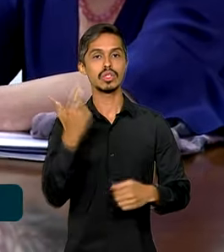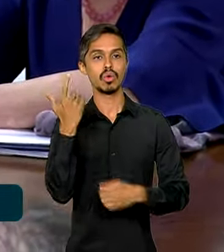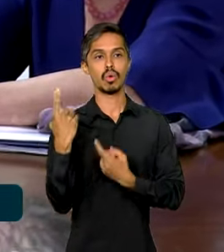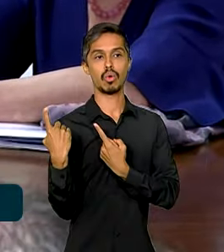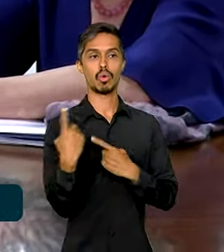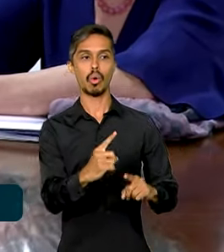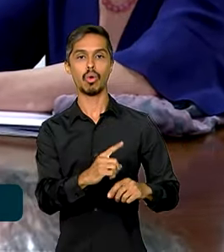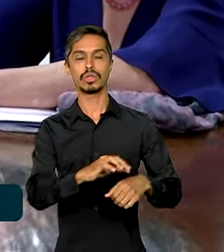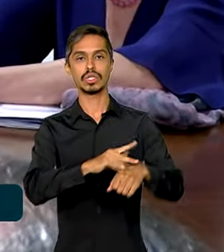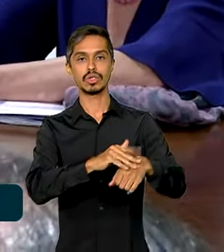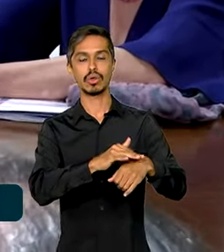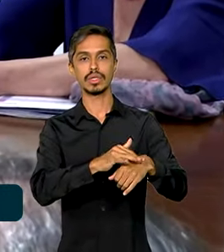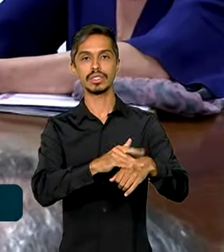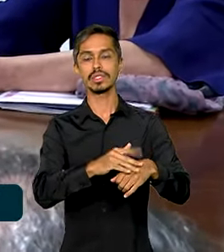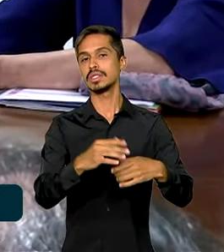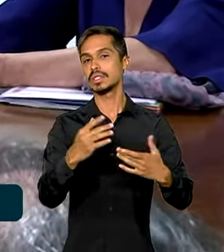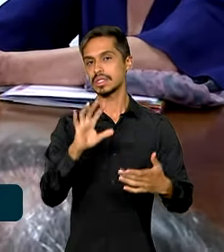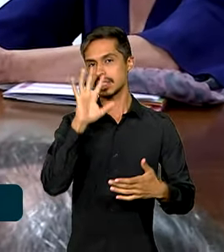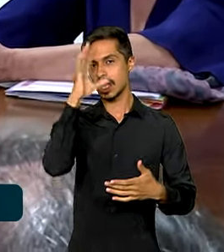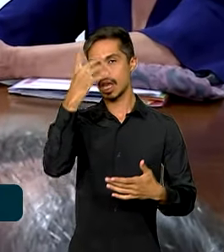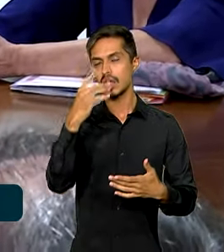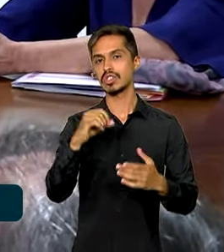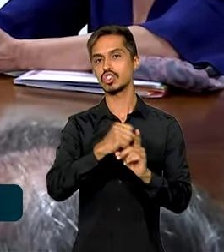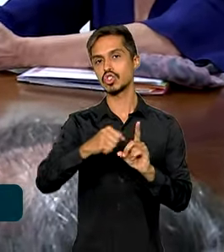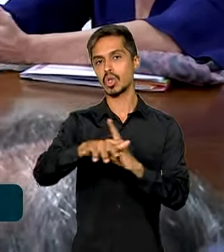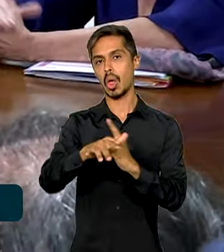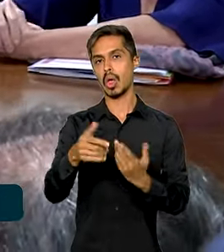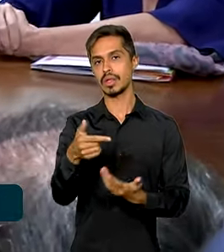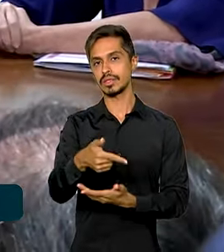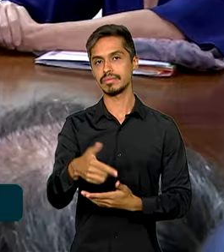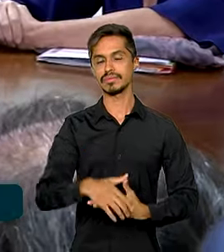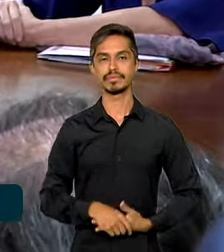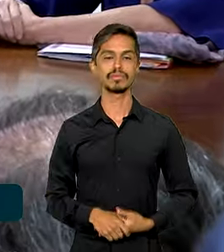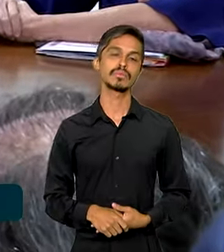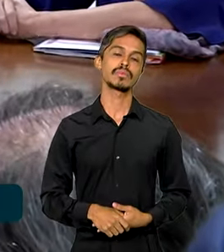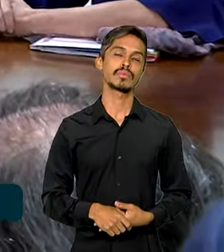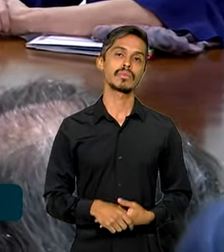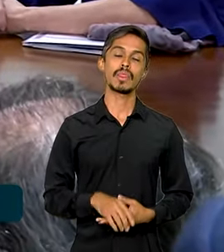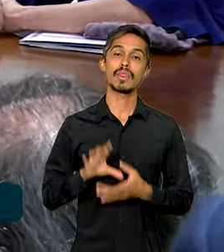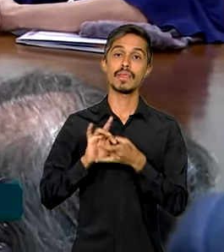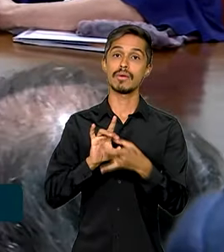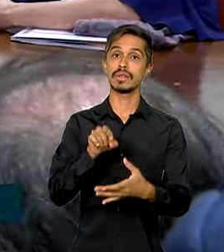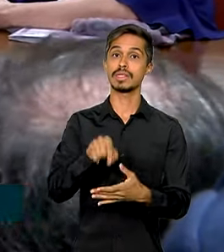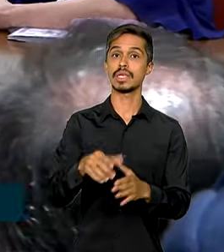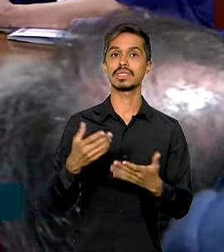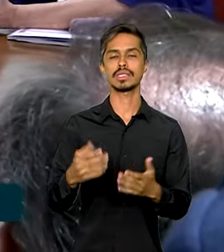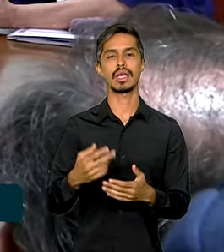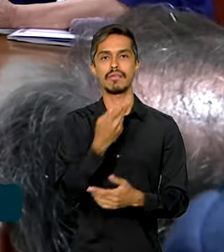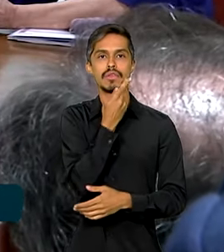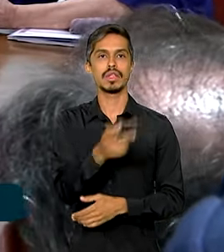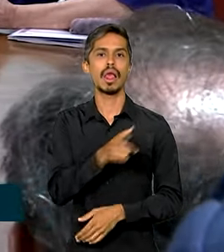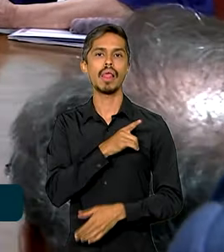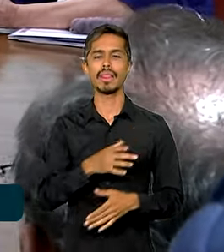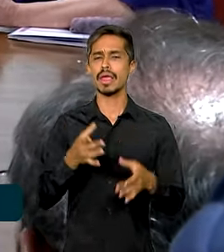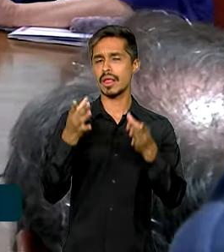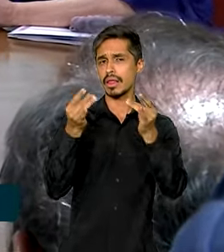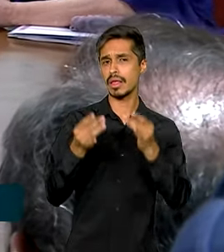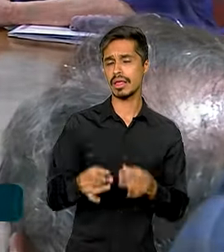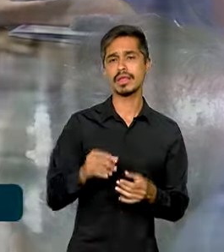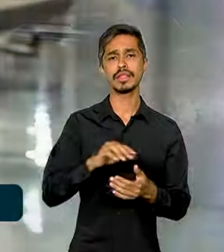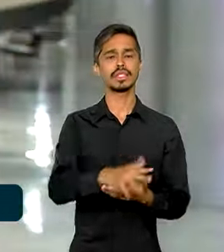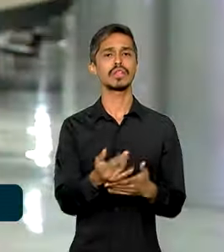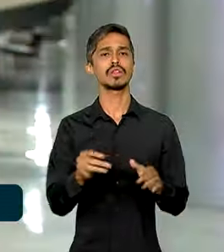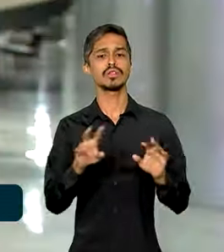de Doenças Determinadas Socialmente. E no contexto dessa visita vão ser discutidos temas de